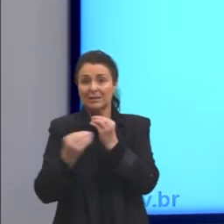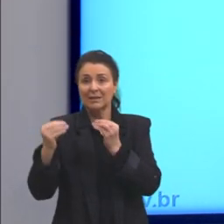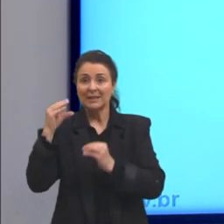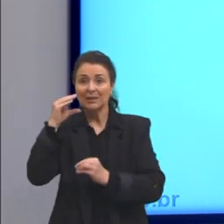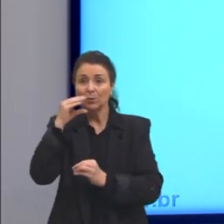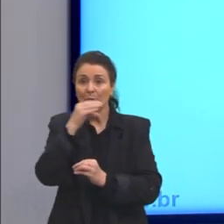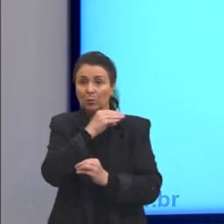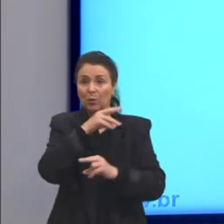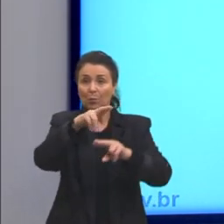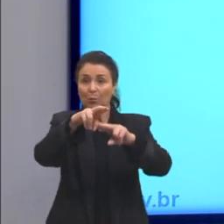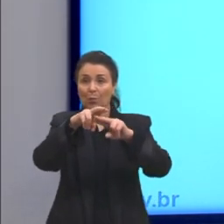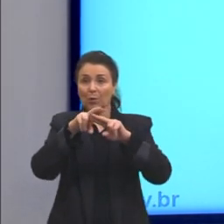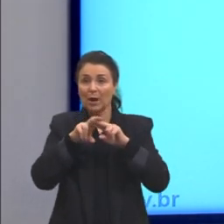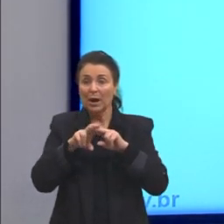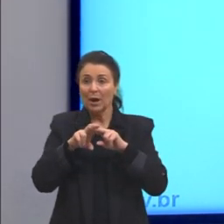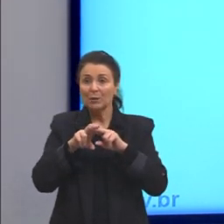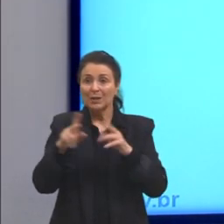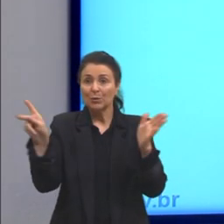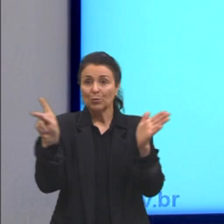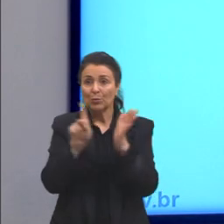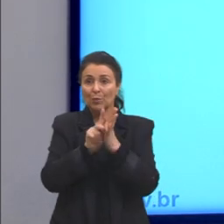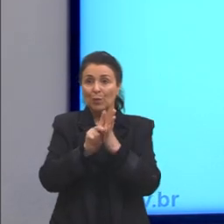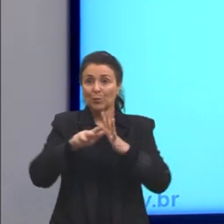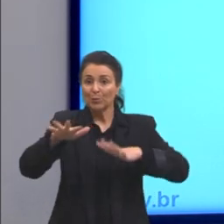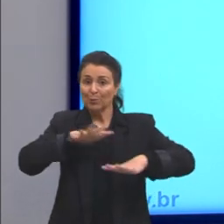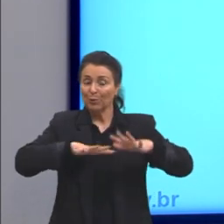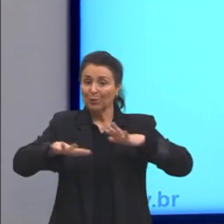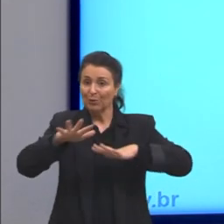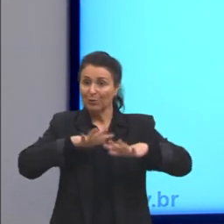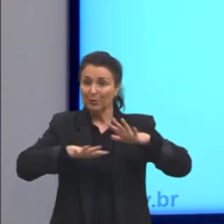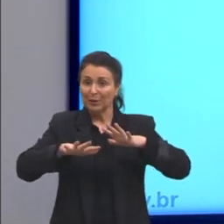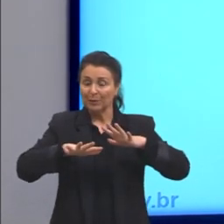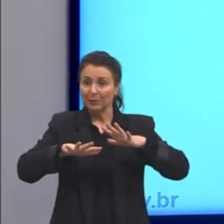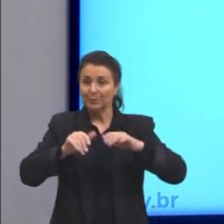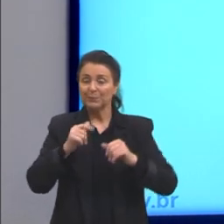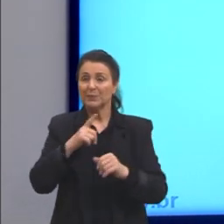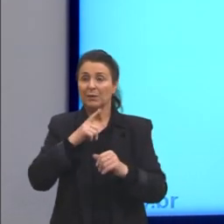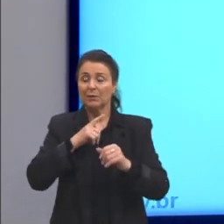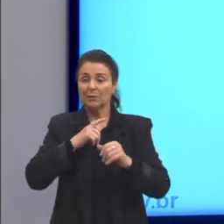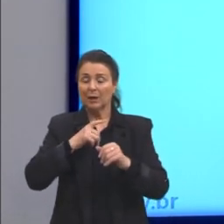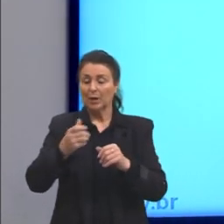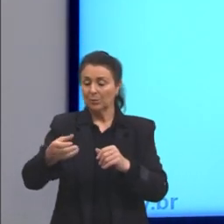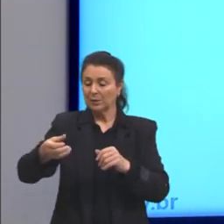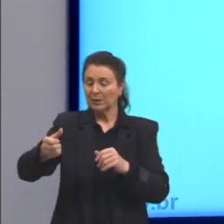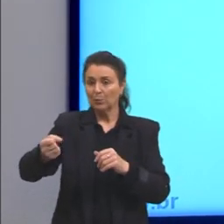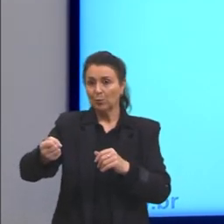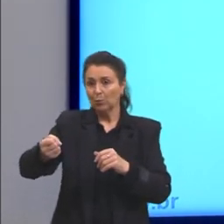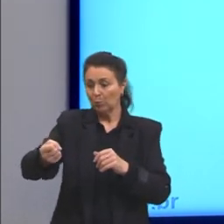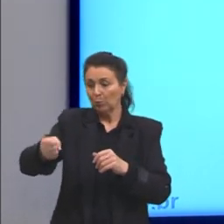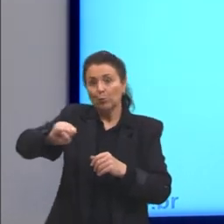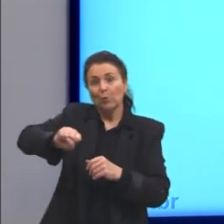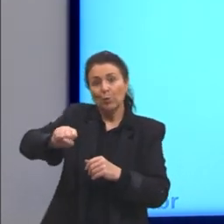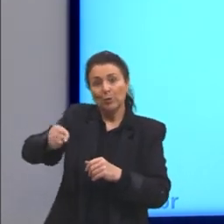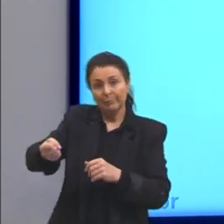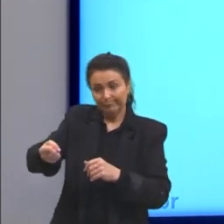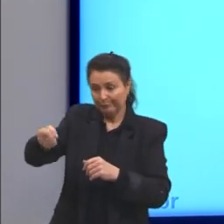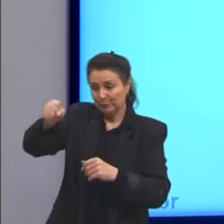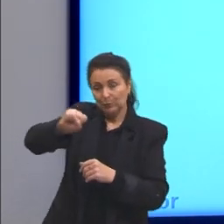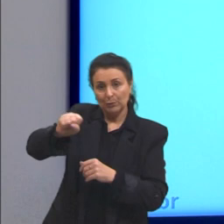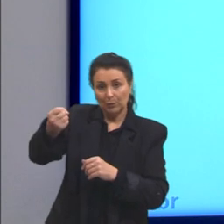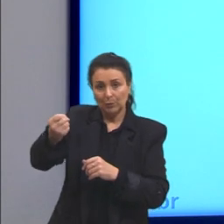estamos falando de líquidos ou gases. Então, quando a gente vai lá e coloca o bule para esquentar uma água,